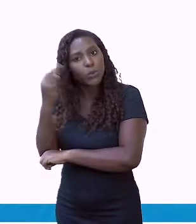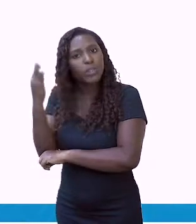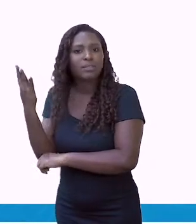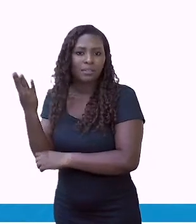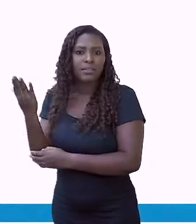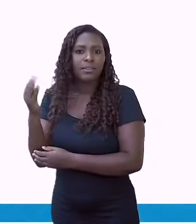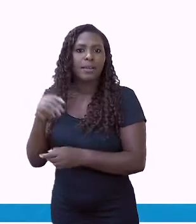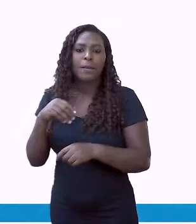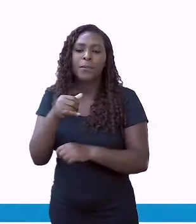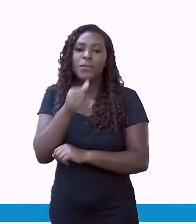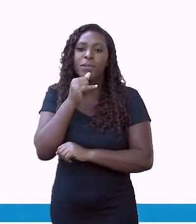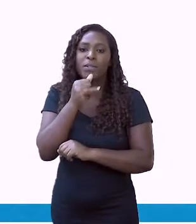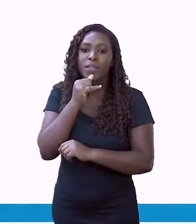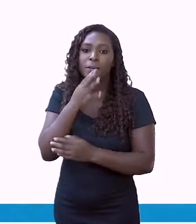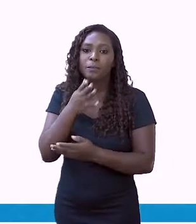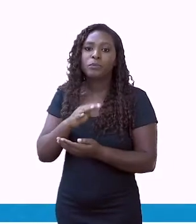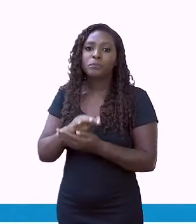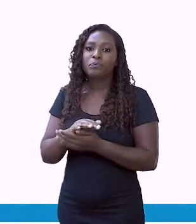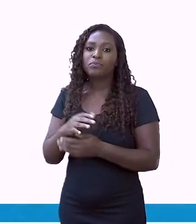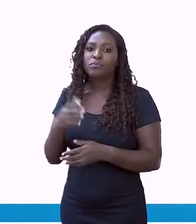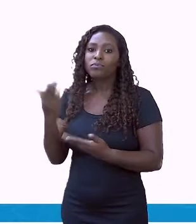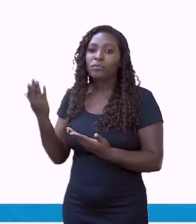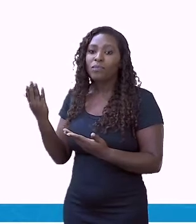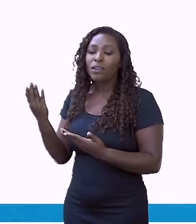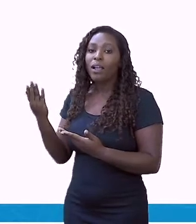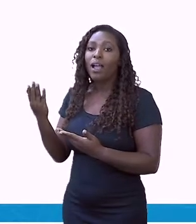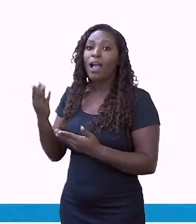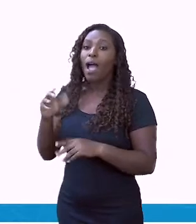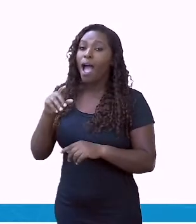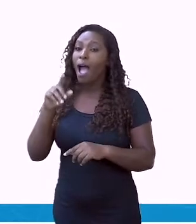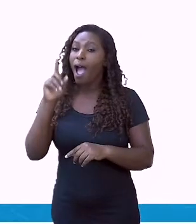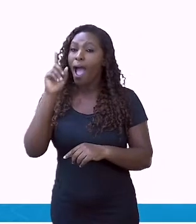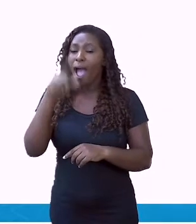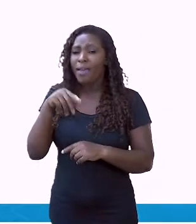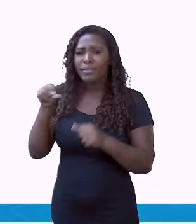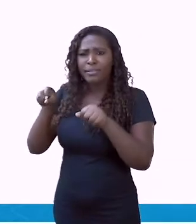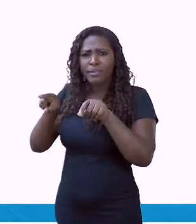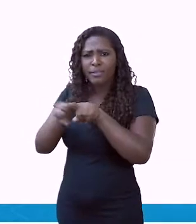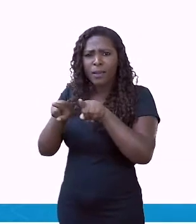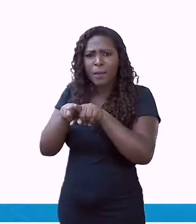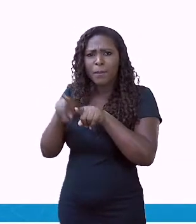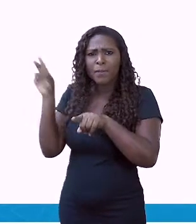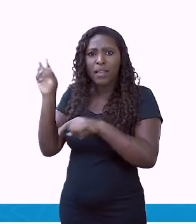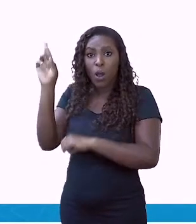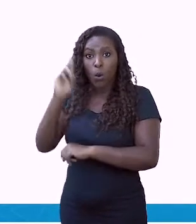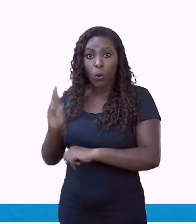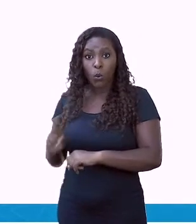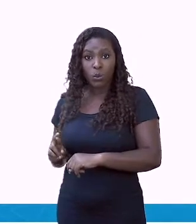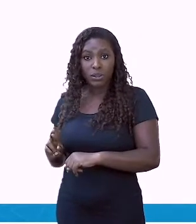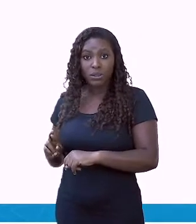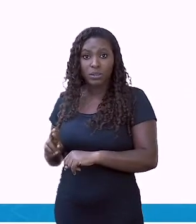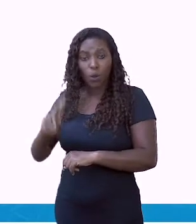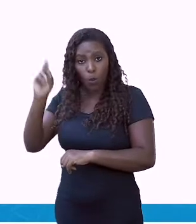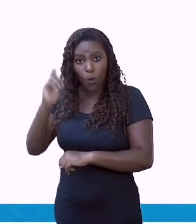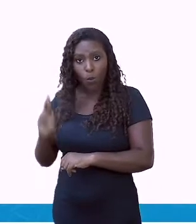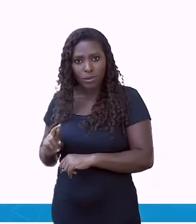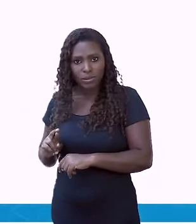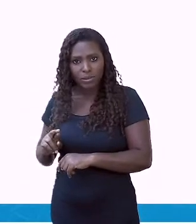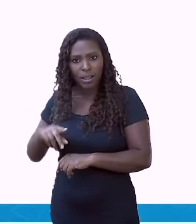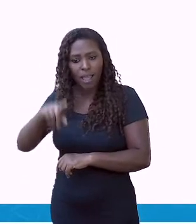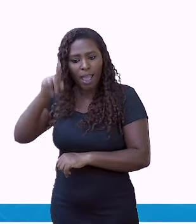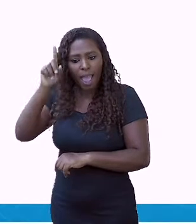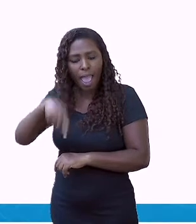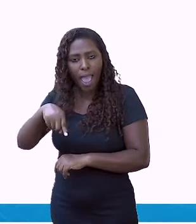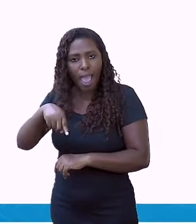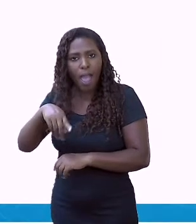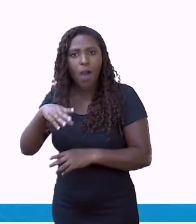Por quê? Porque é o país, perdão, é o continente mais populado. Não é o mais